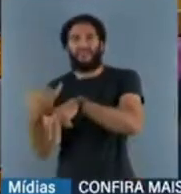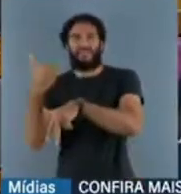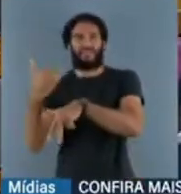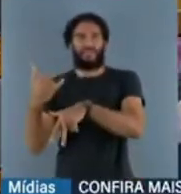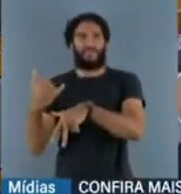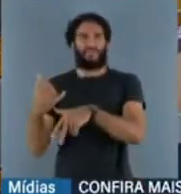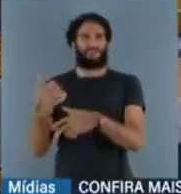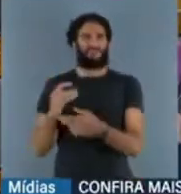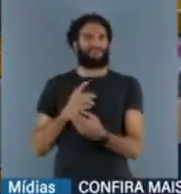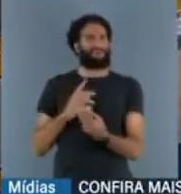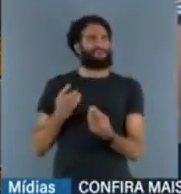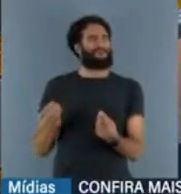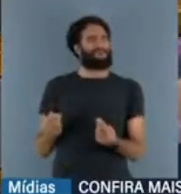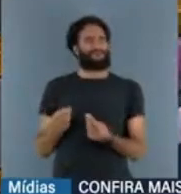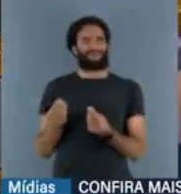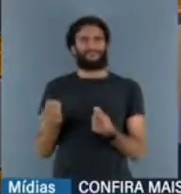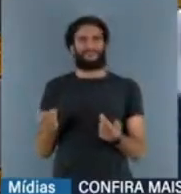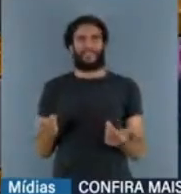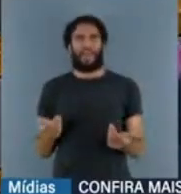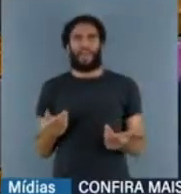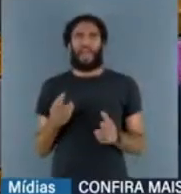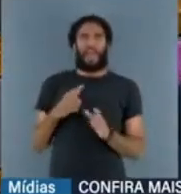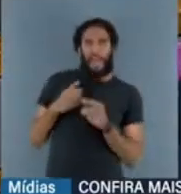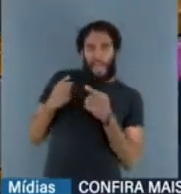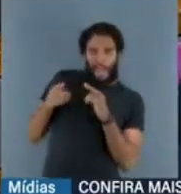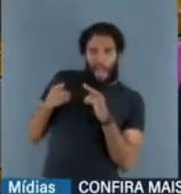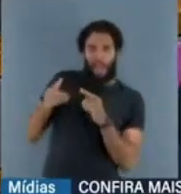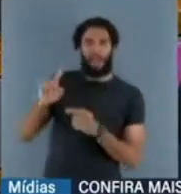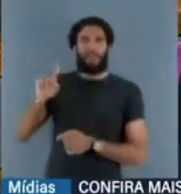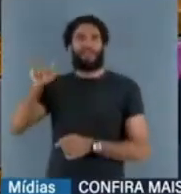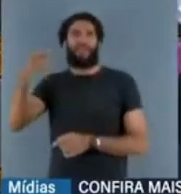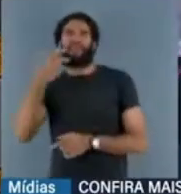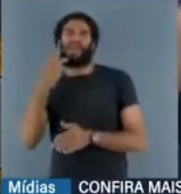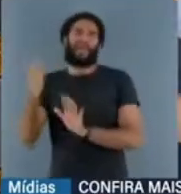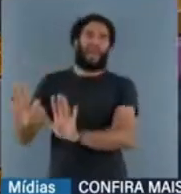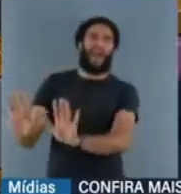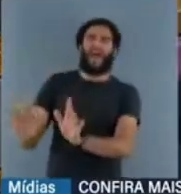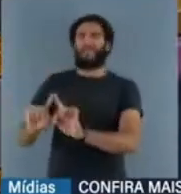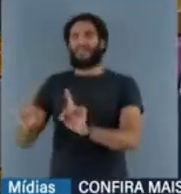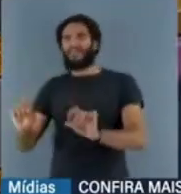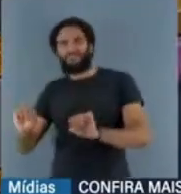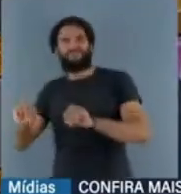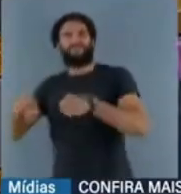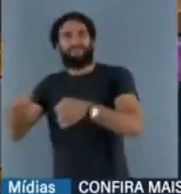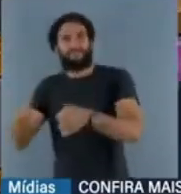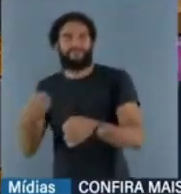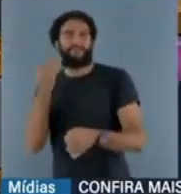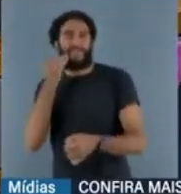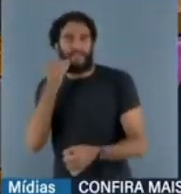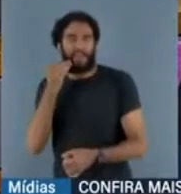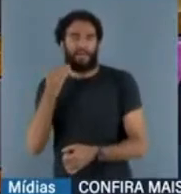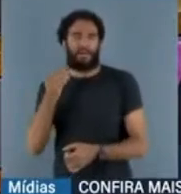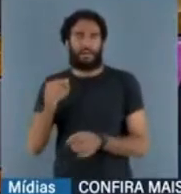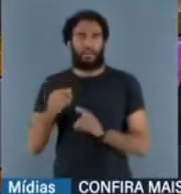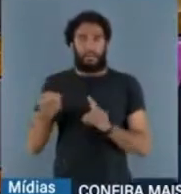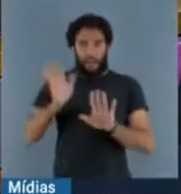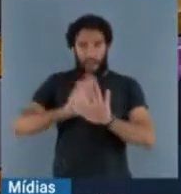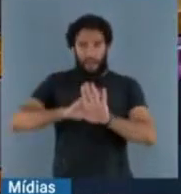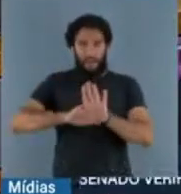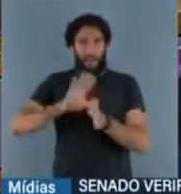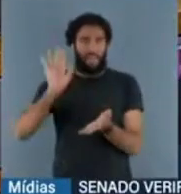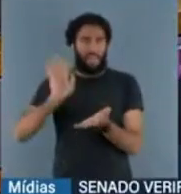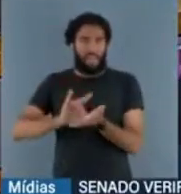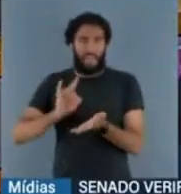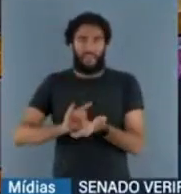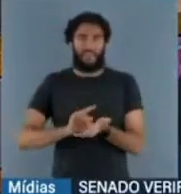planejada. Machuca um pouquinho para depois dizer que foi na batalha, estava ali no enfrentamento. E, na verdade, o Plano de Ação Integrada virou um